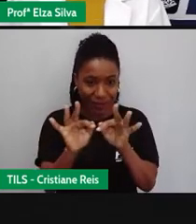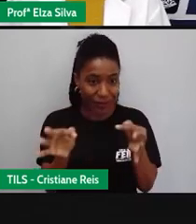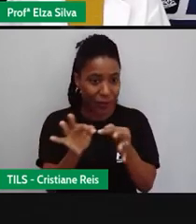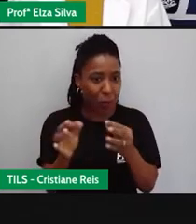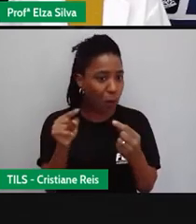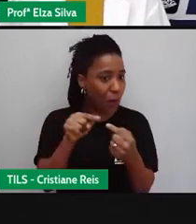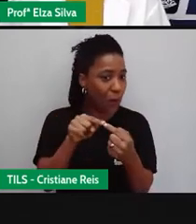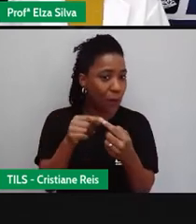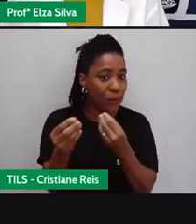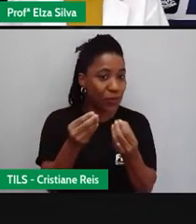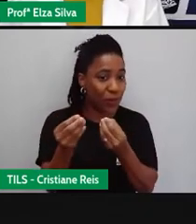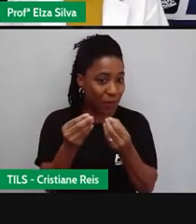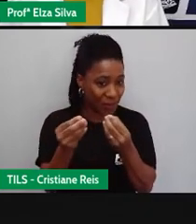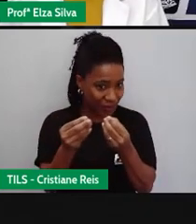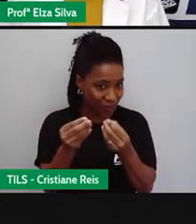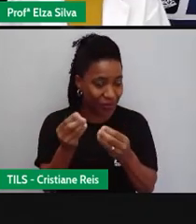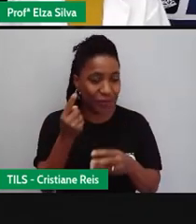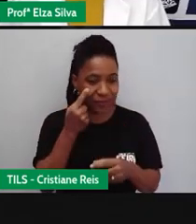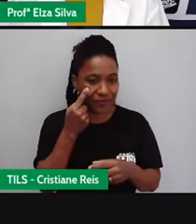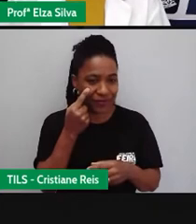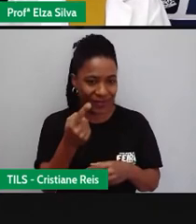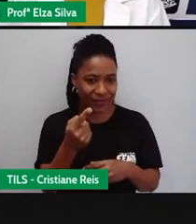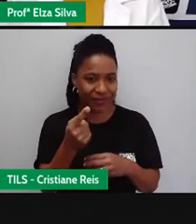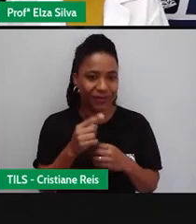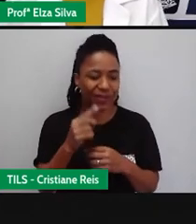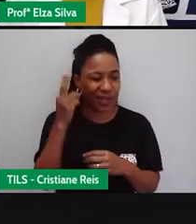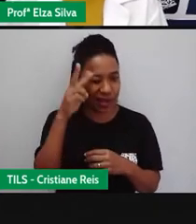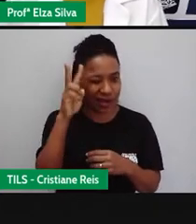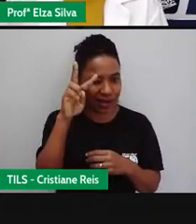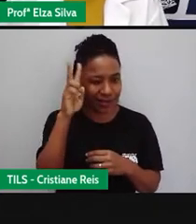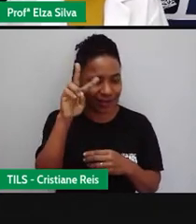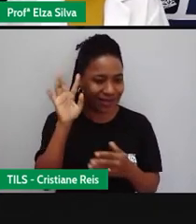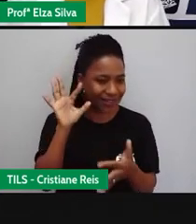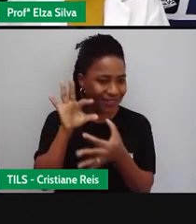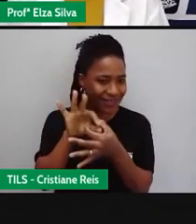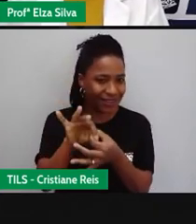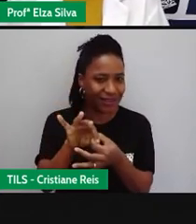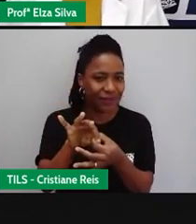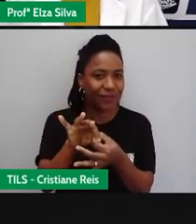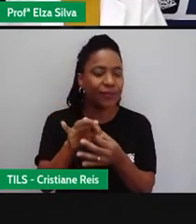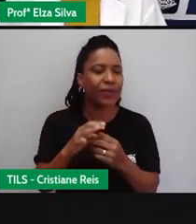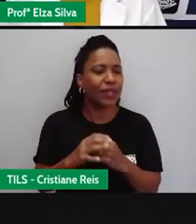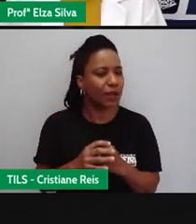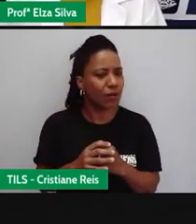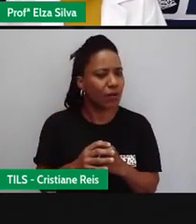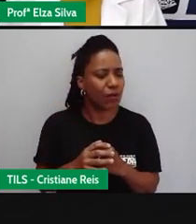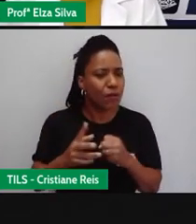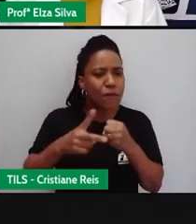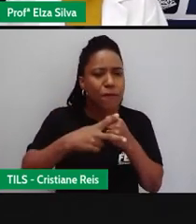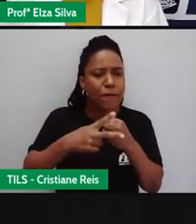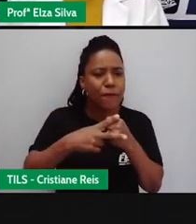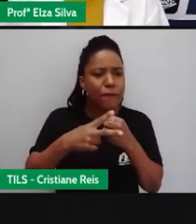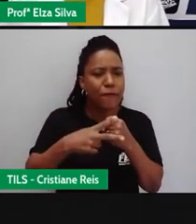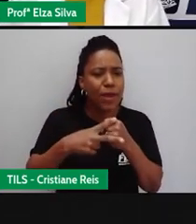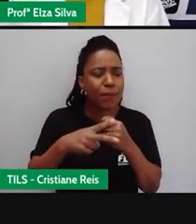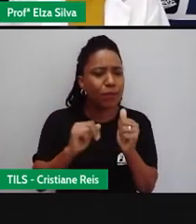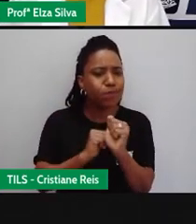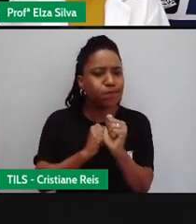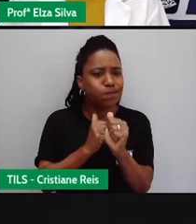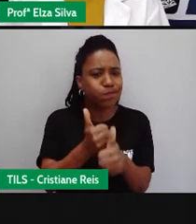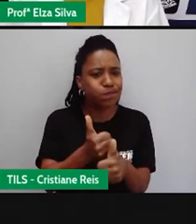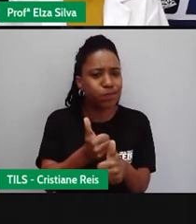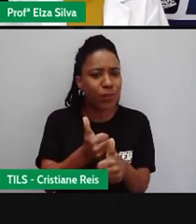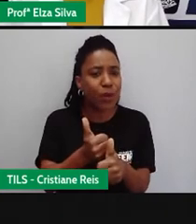juntos comigo relembrar? Auxiliar verb. O que são os verbos auxiliares? Nós temos aí na